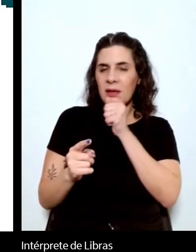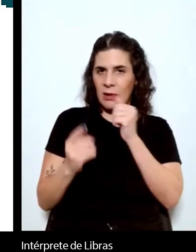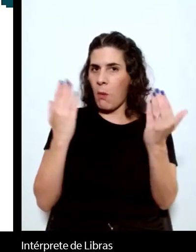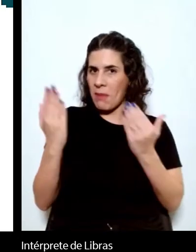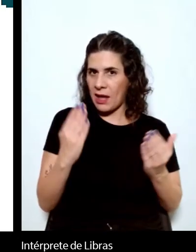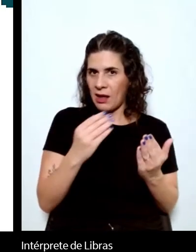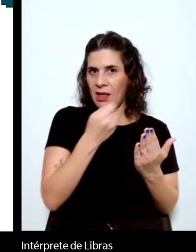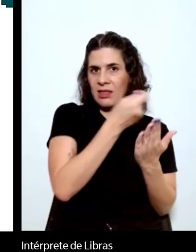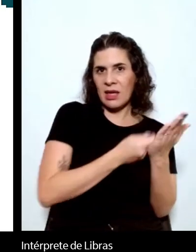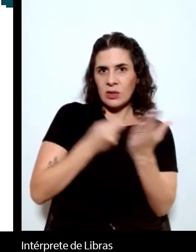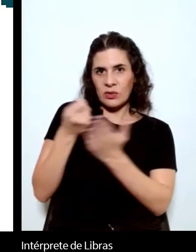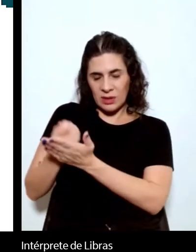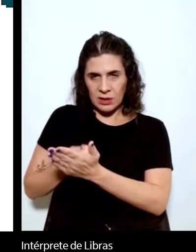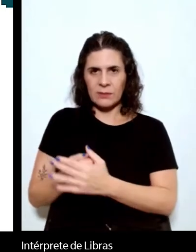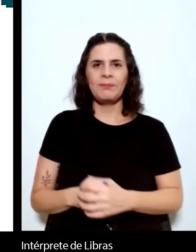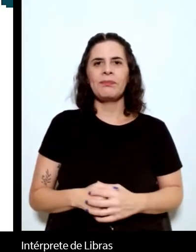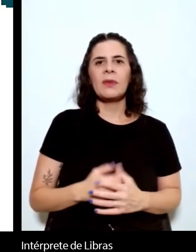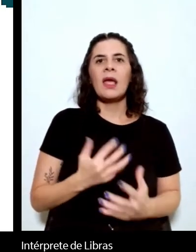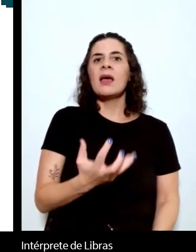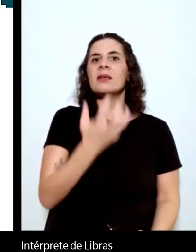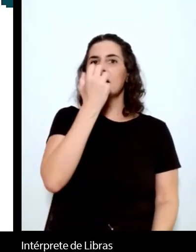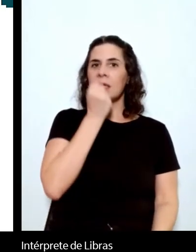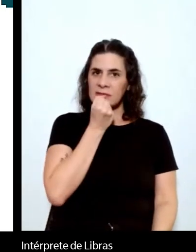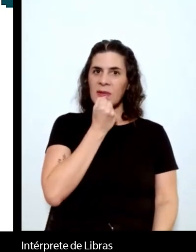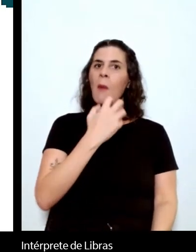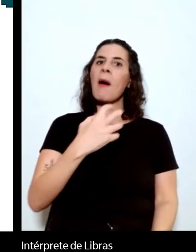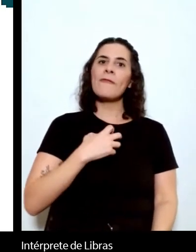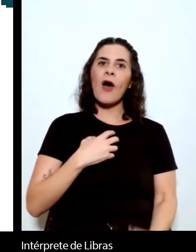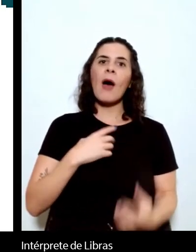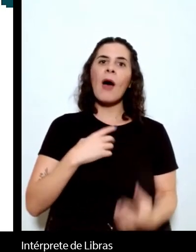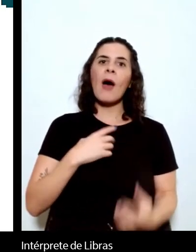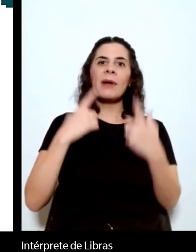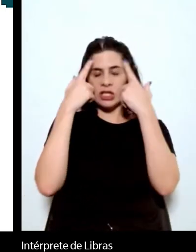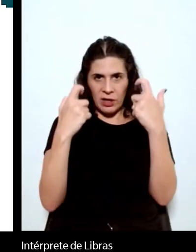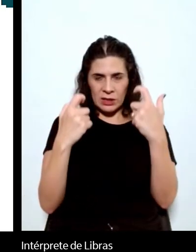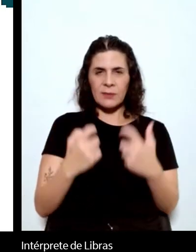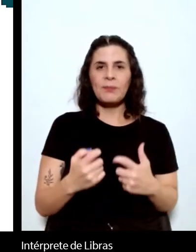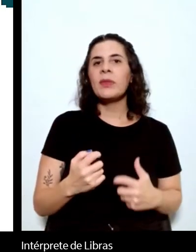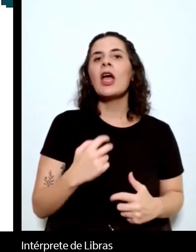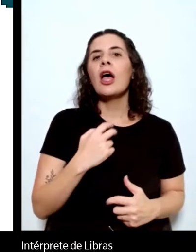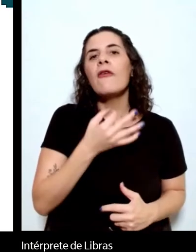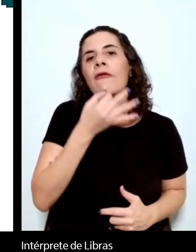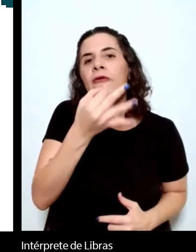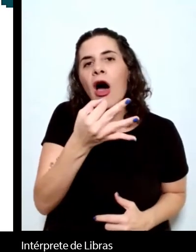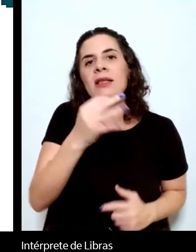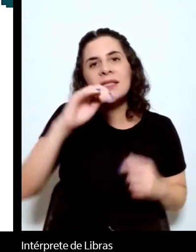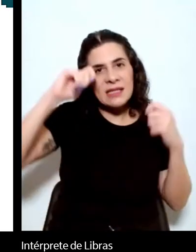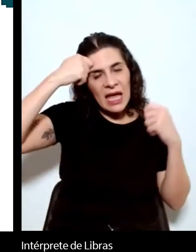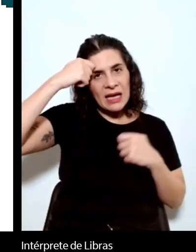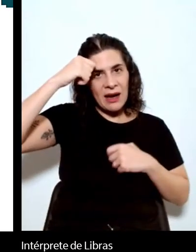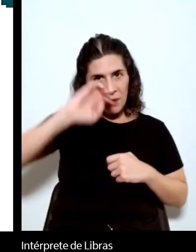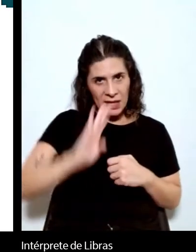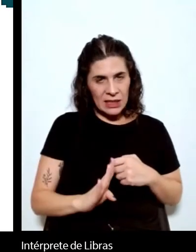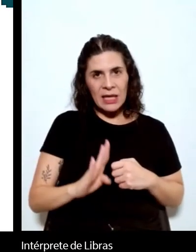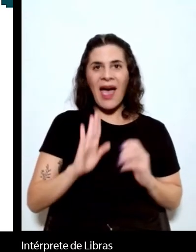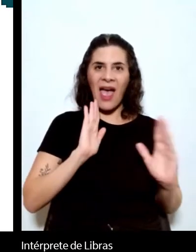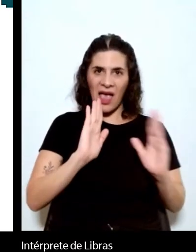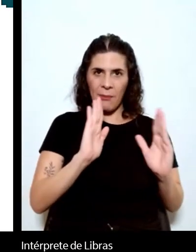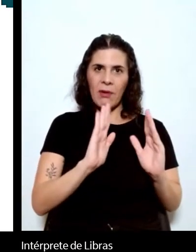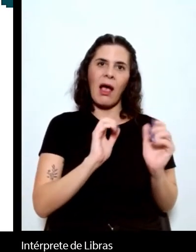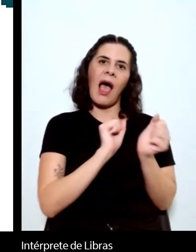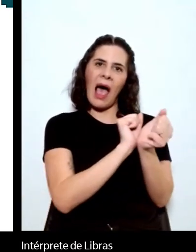é uma forma de violência. E o silenciamento das vozes negras no Brasil durante o movimento abolicionista